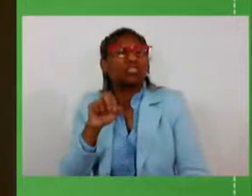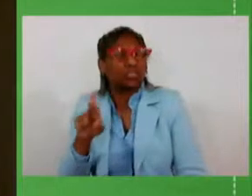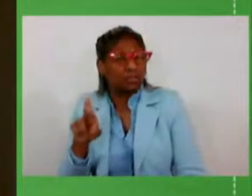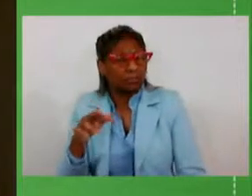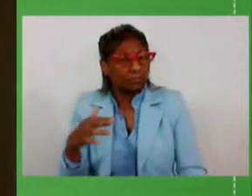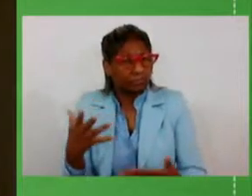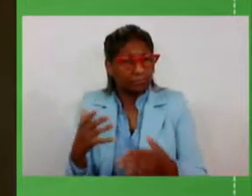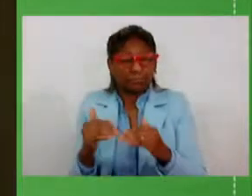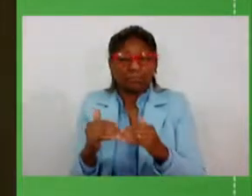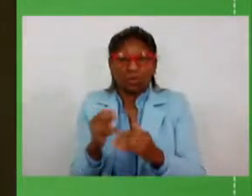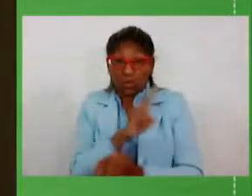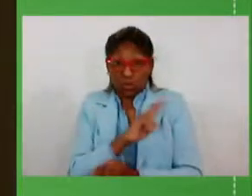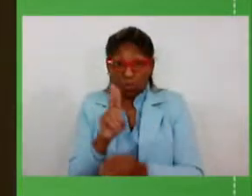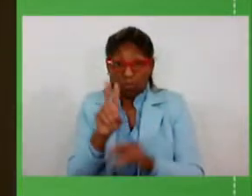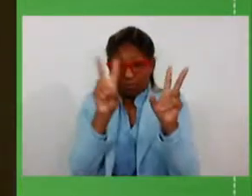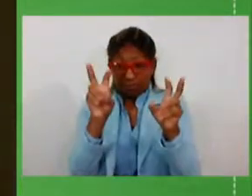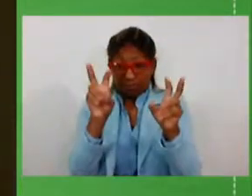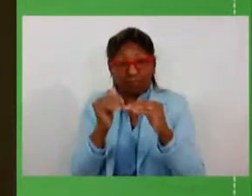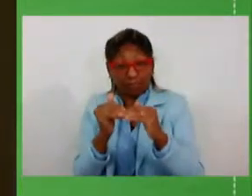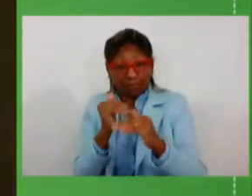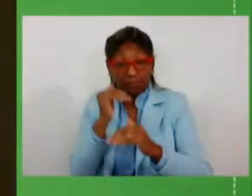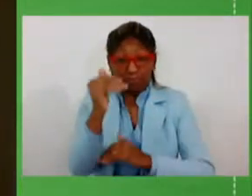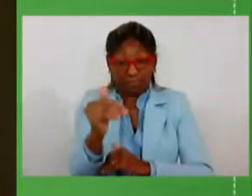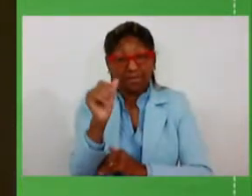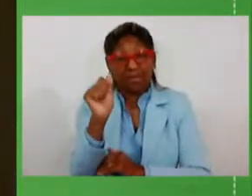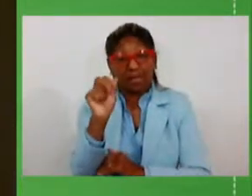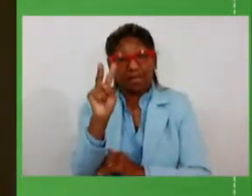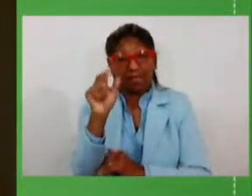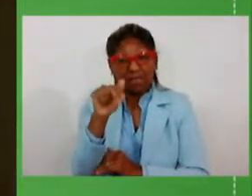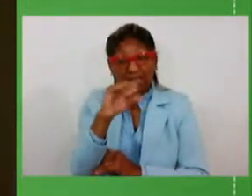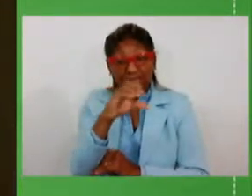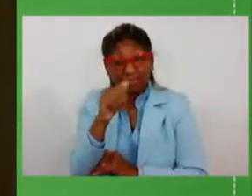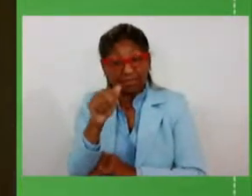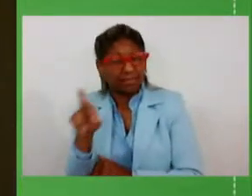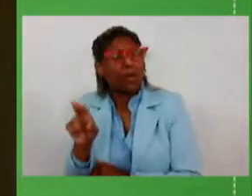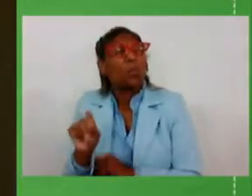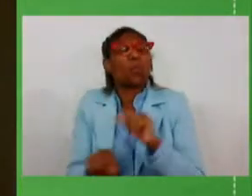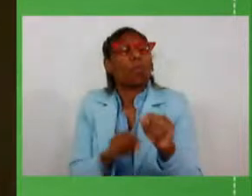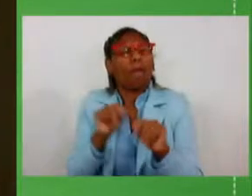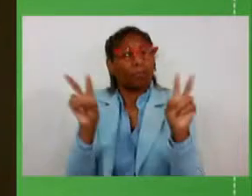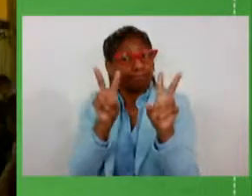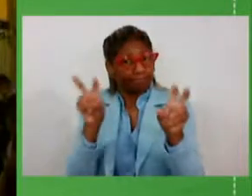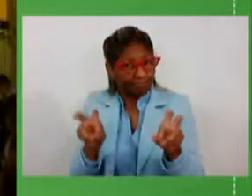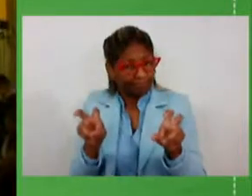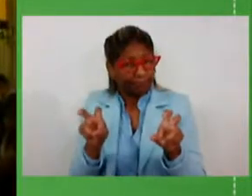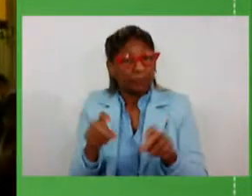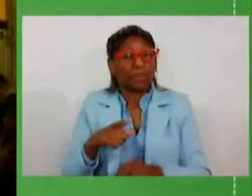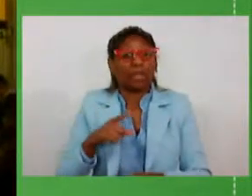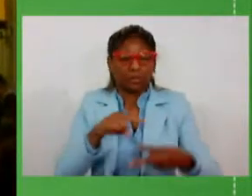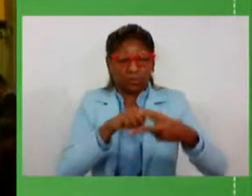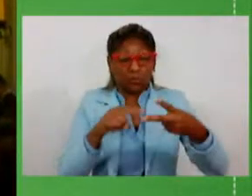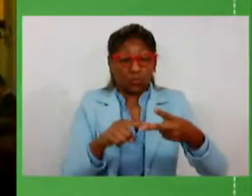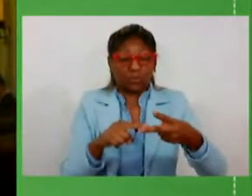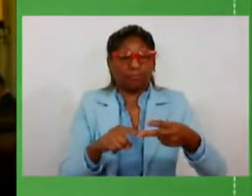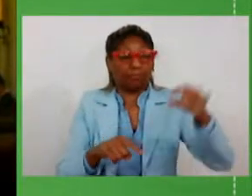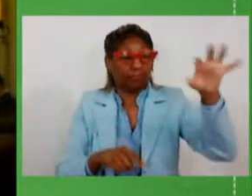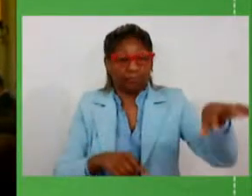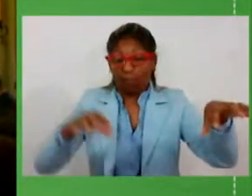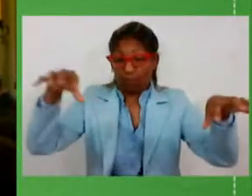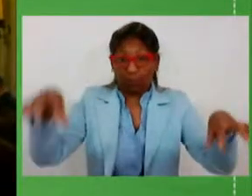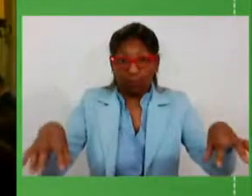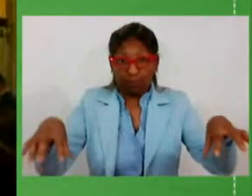Avançar, ele é possível porque nós atuamos principalmente em duas frentes. As